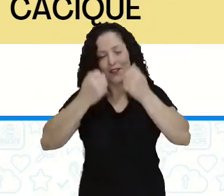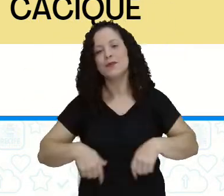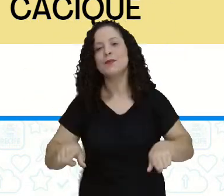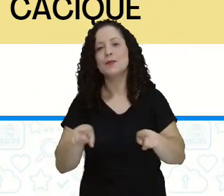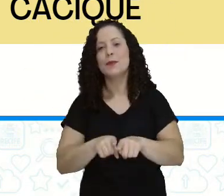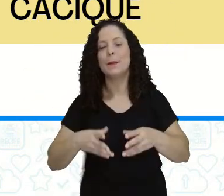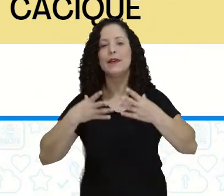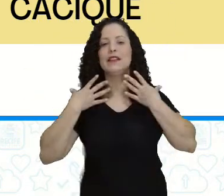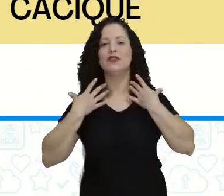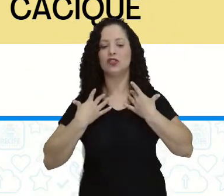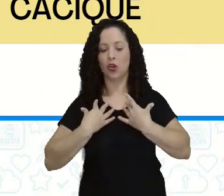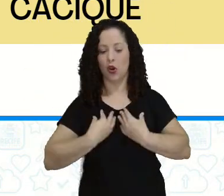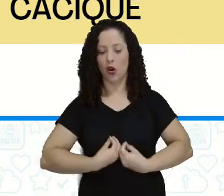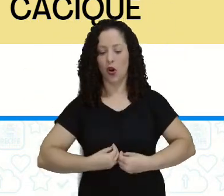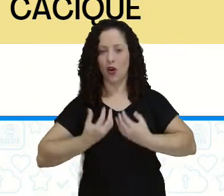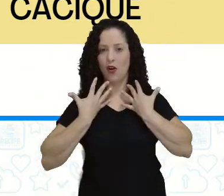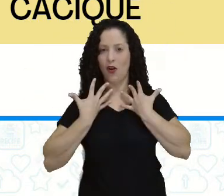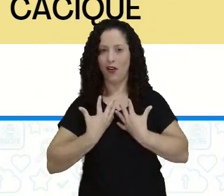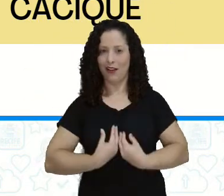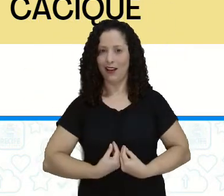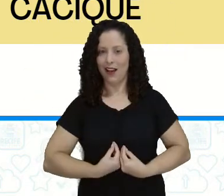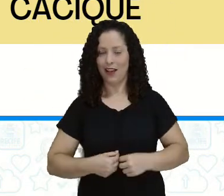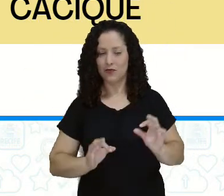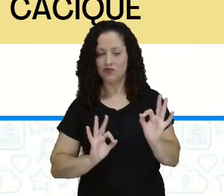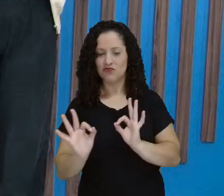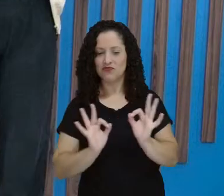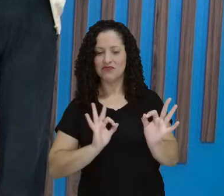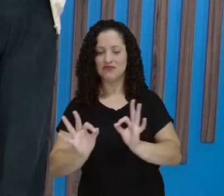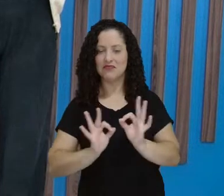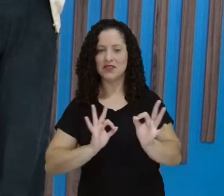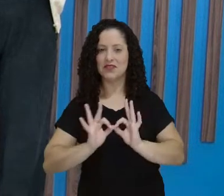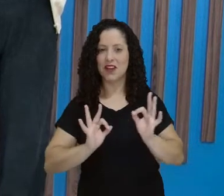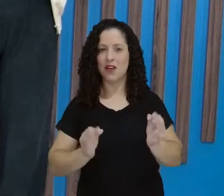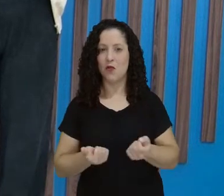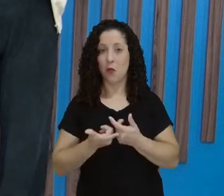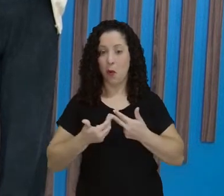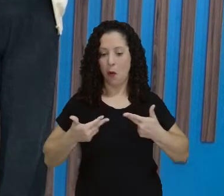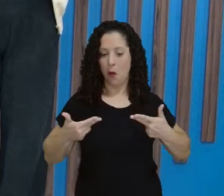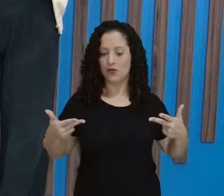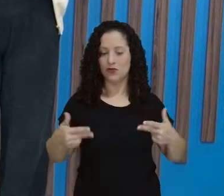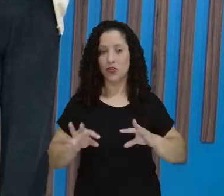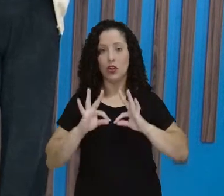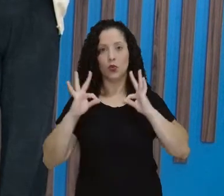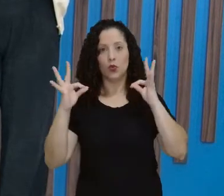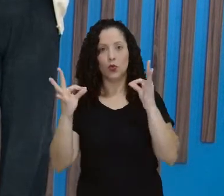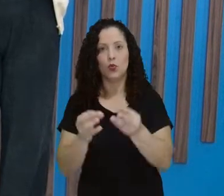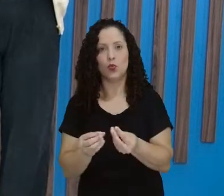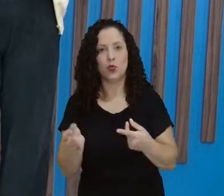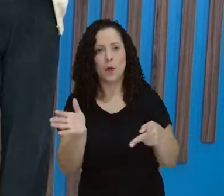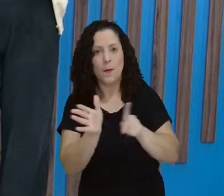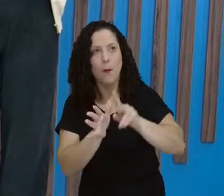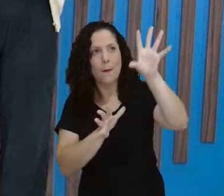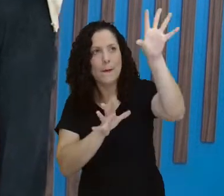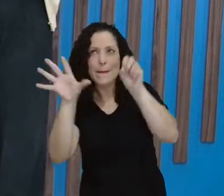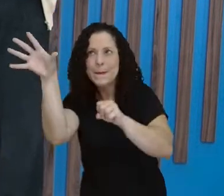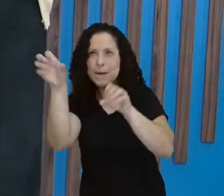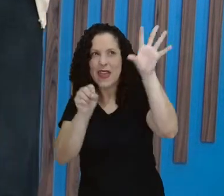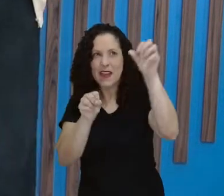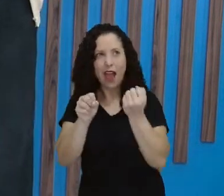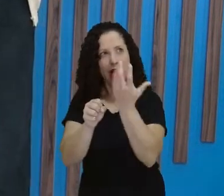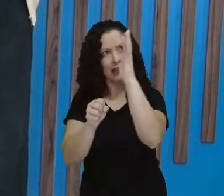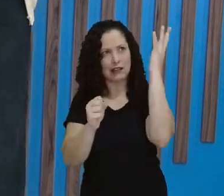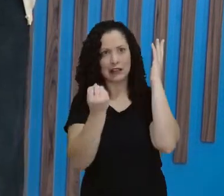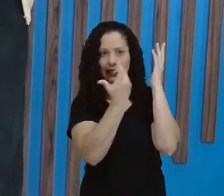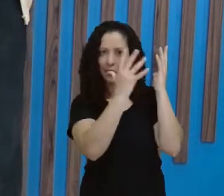colares aí. E todos esses adornos que ele está utilizando, tudo ele foi retirado da natureza. E não foi